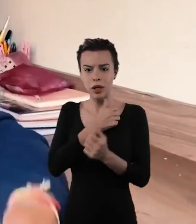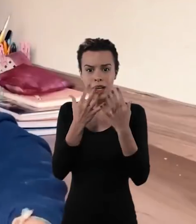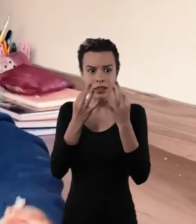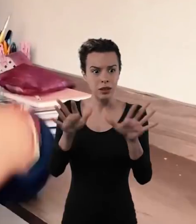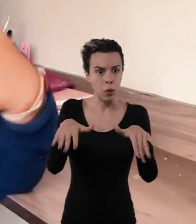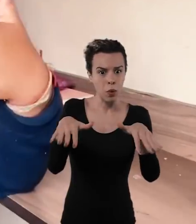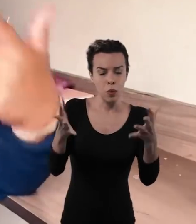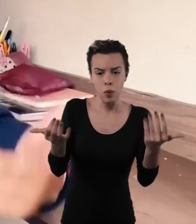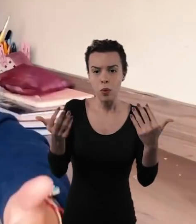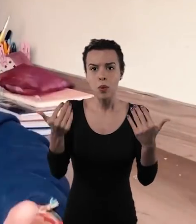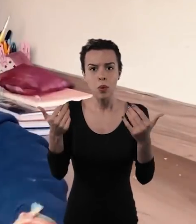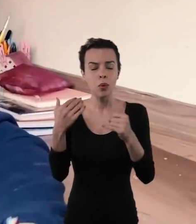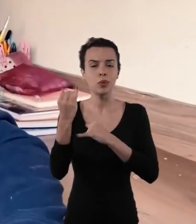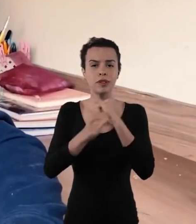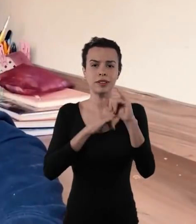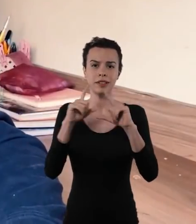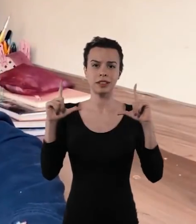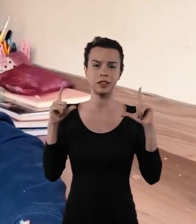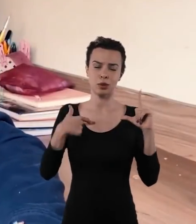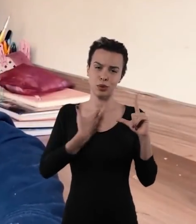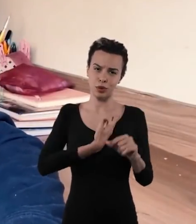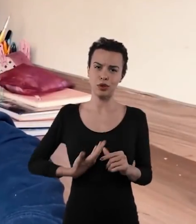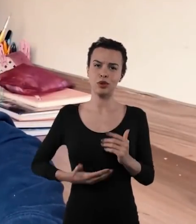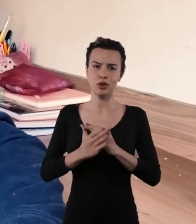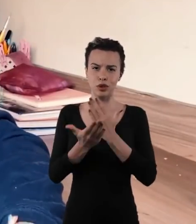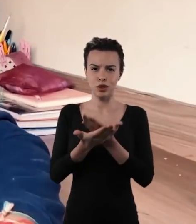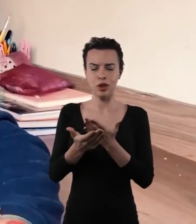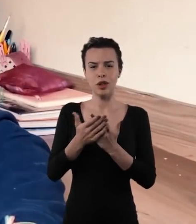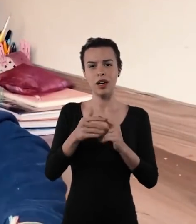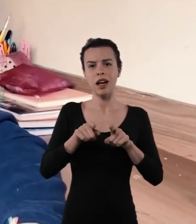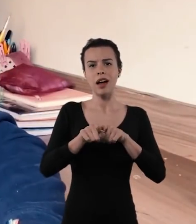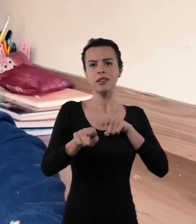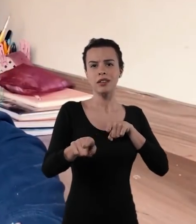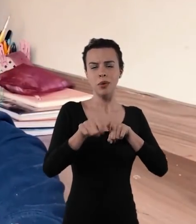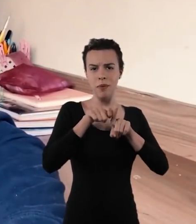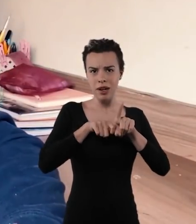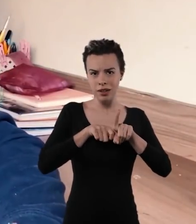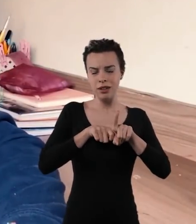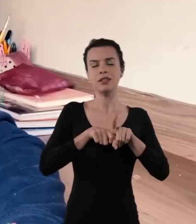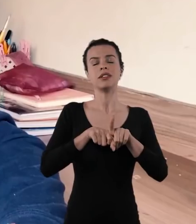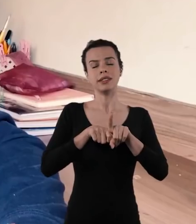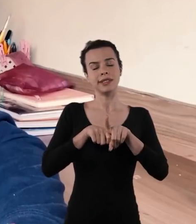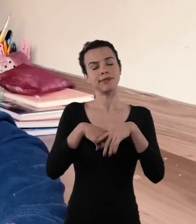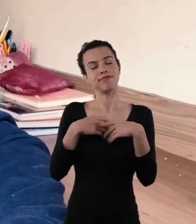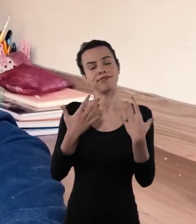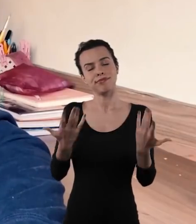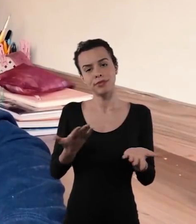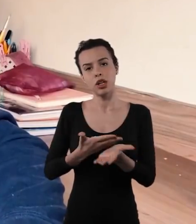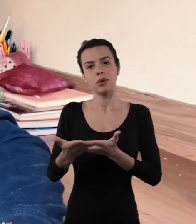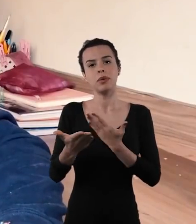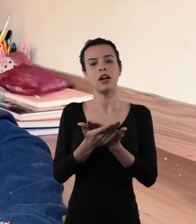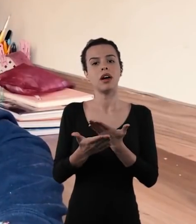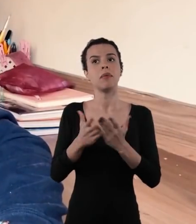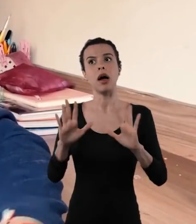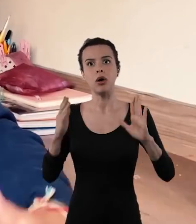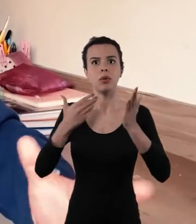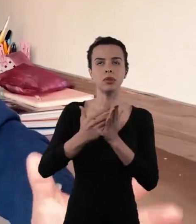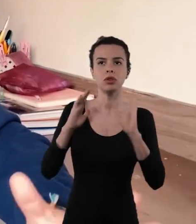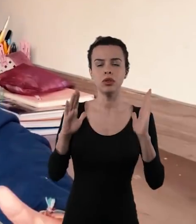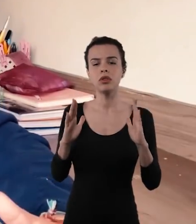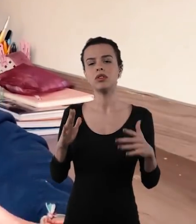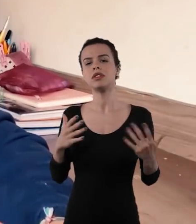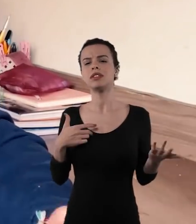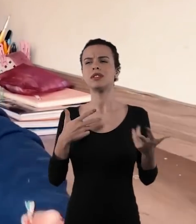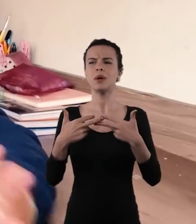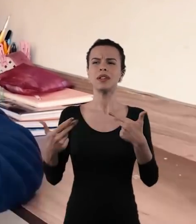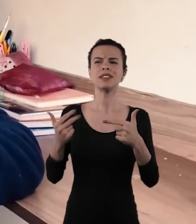muito aluno, prender a atenção dos alunos, então assim, eu estudo escola pública, eu tive um mês de atras para começar essas aulas, então assim, mas pelo